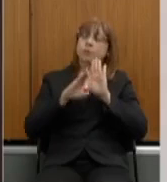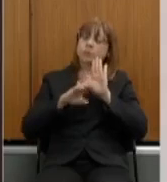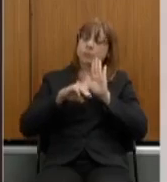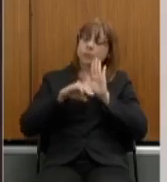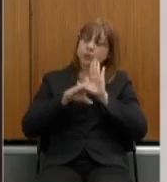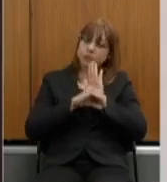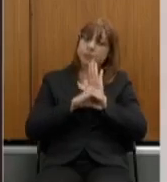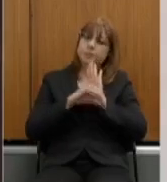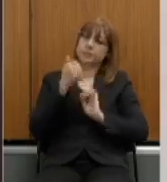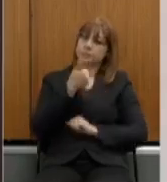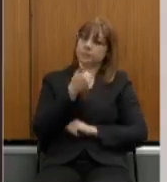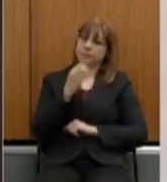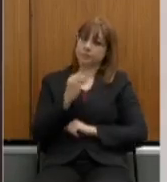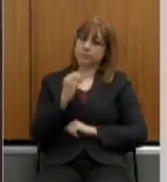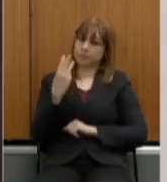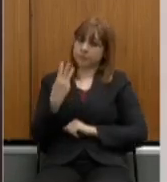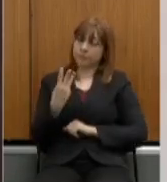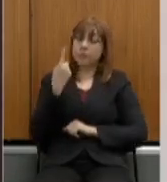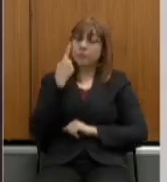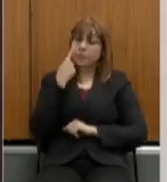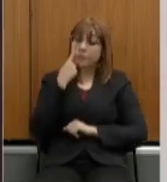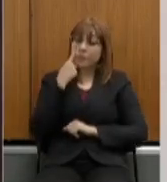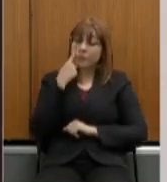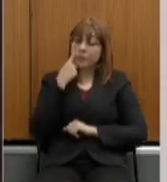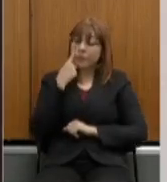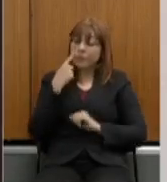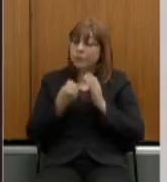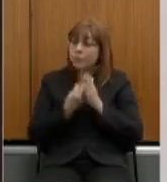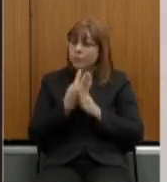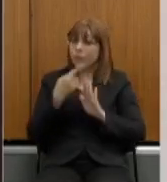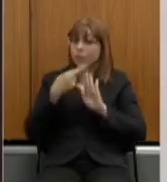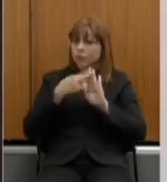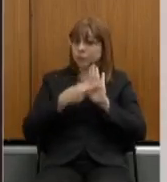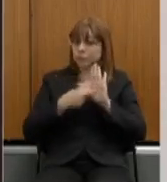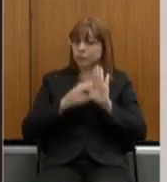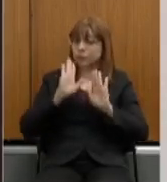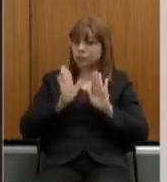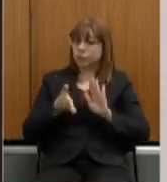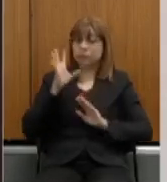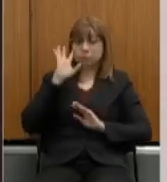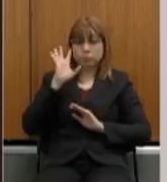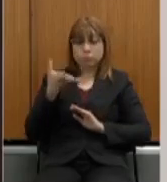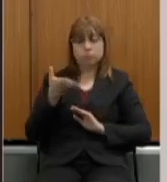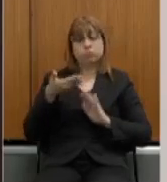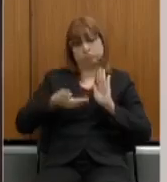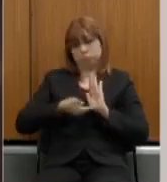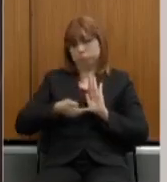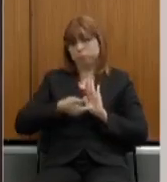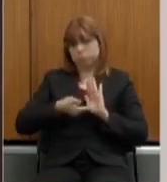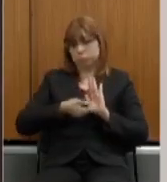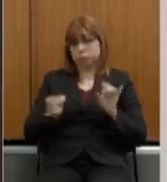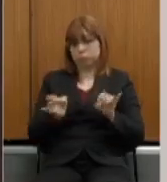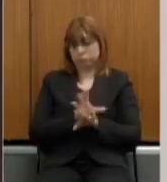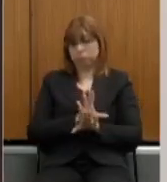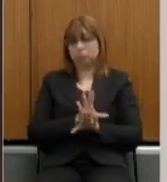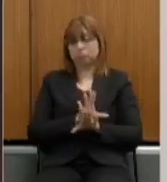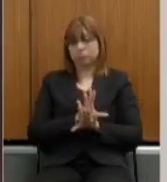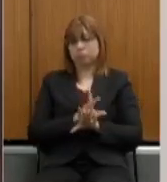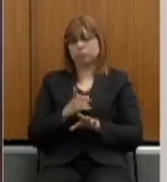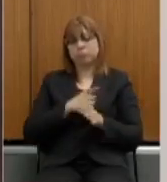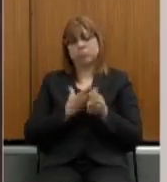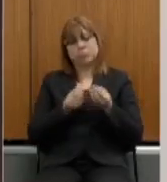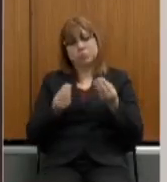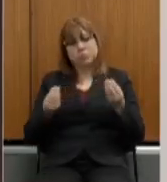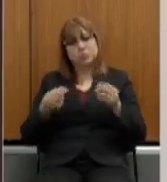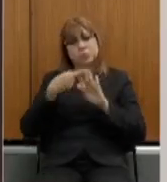que grande parte das normas já foram definidas mesmo pela Câmara Federal. Várias das normas